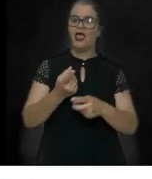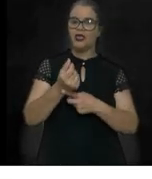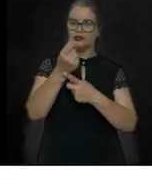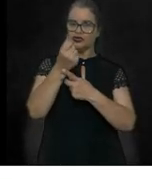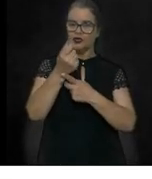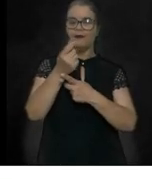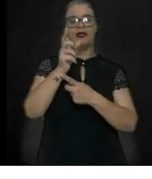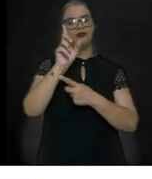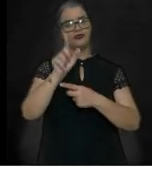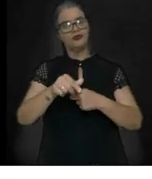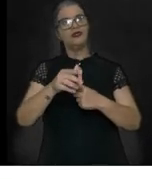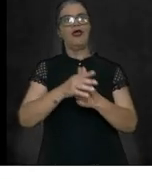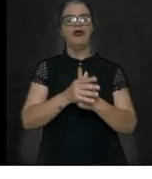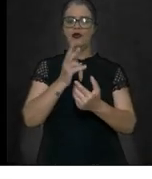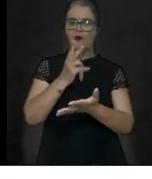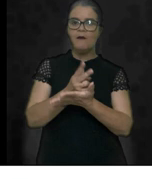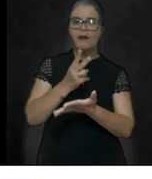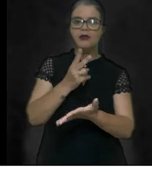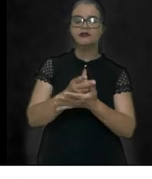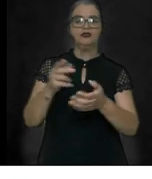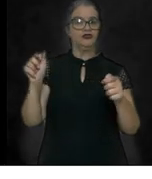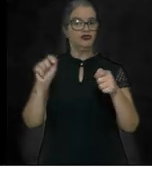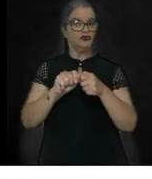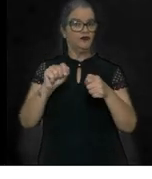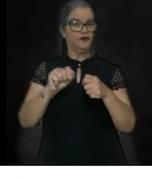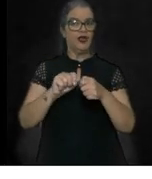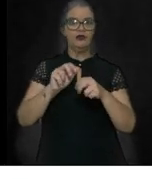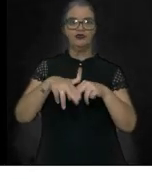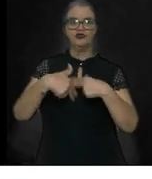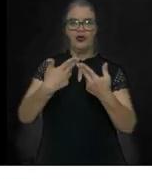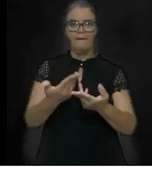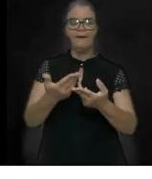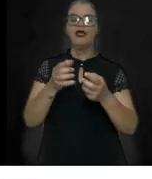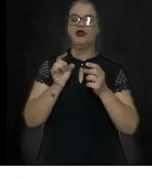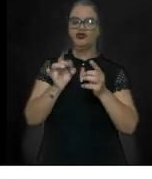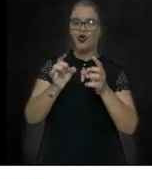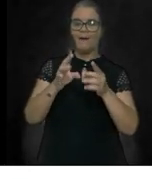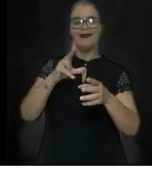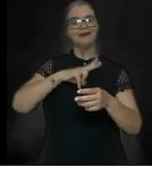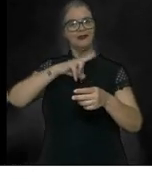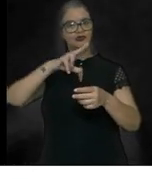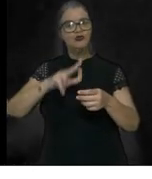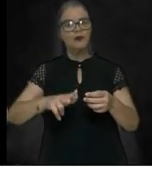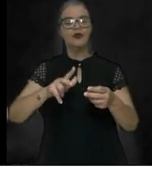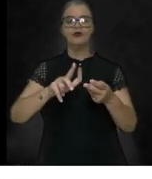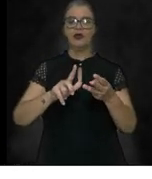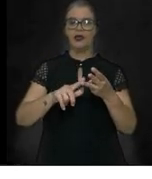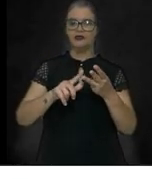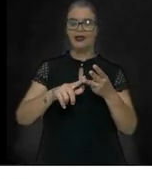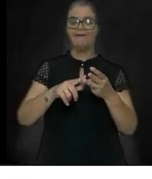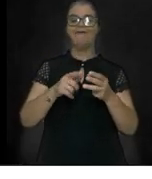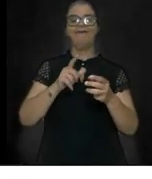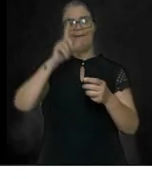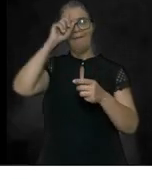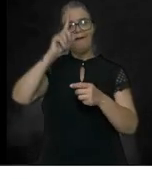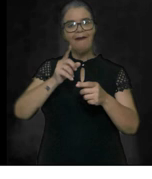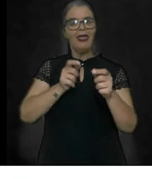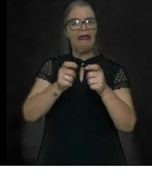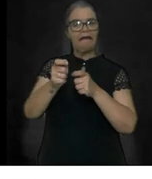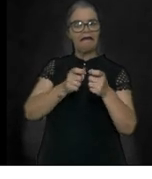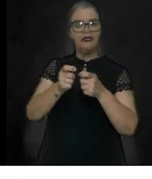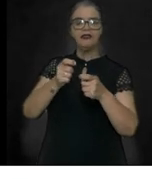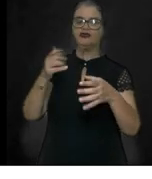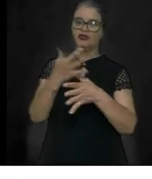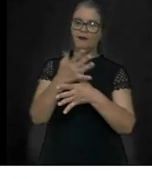mantidos, feitos pelos comerciantes portugueses. Medidas da metrópole